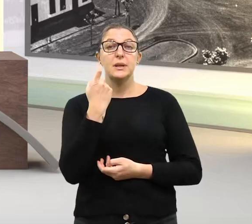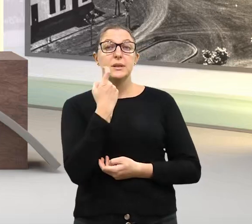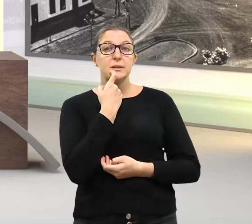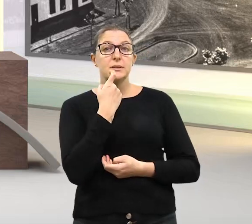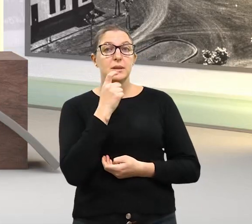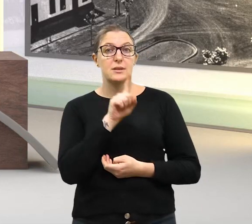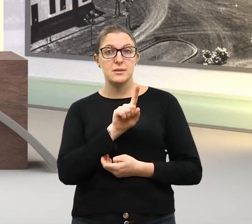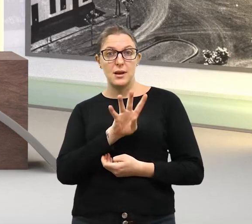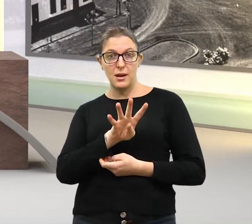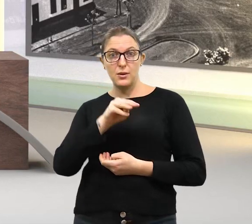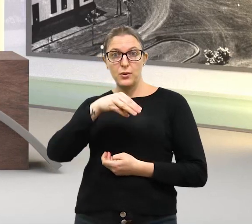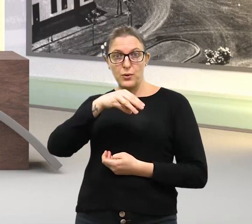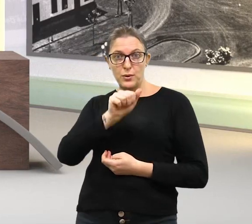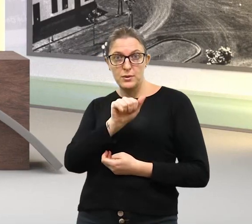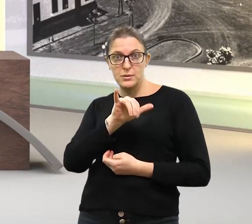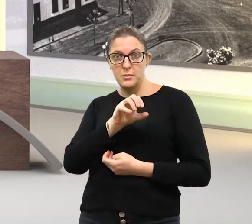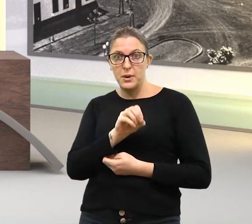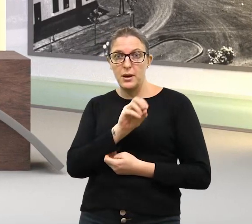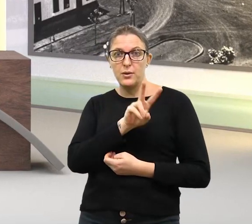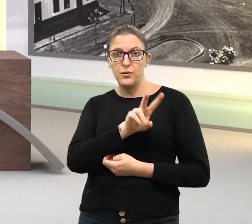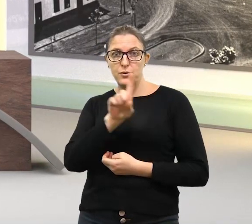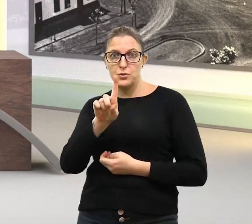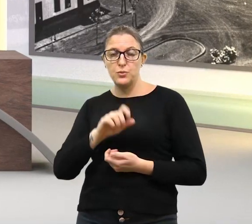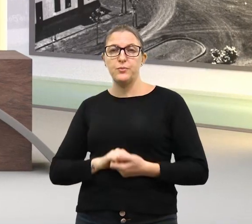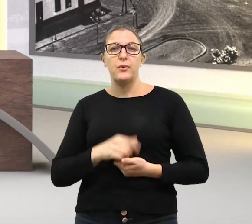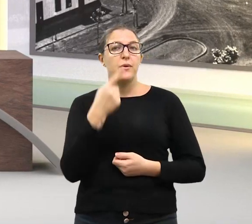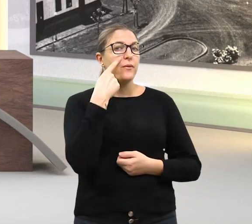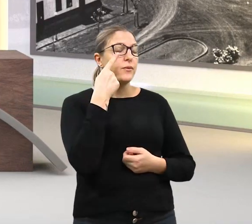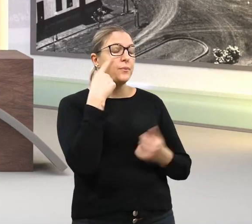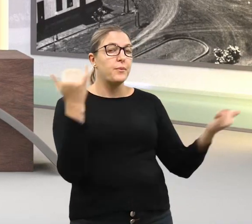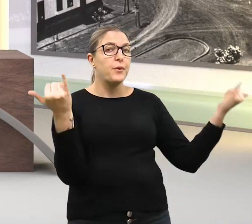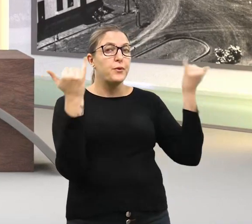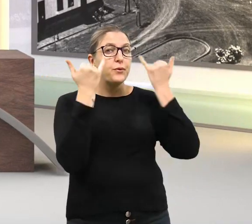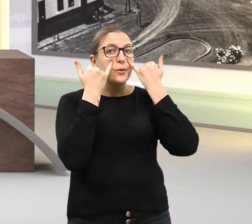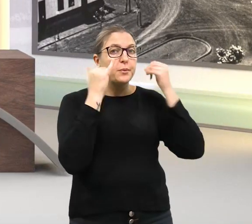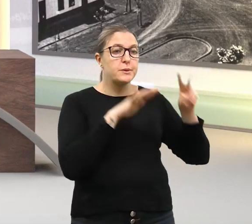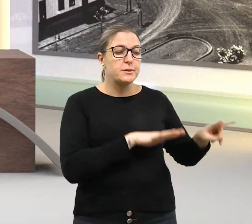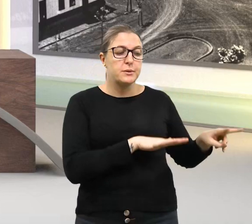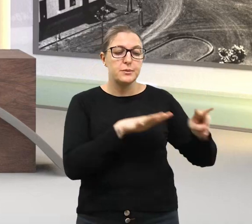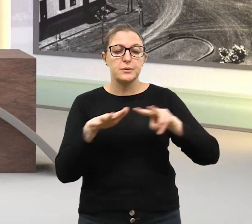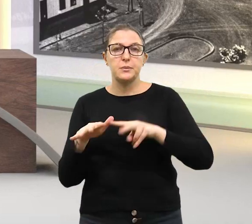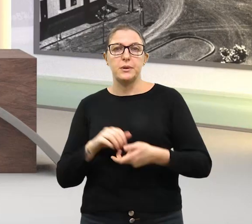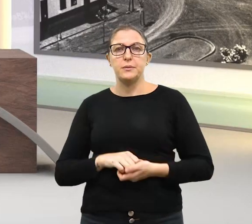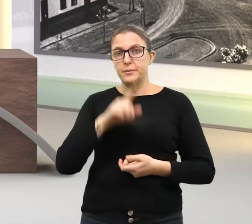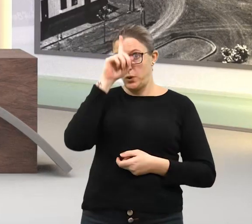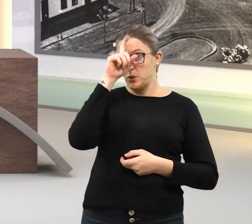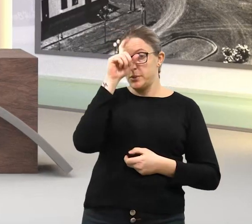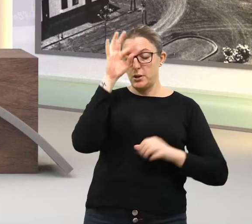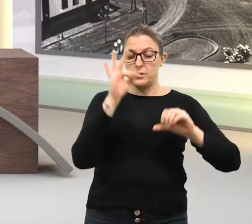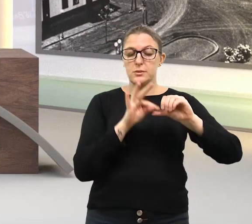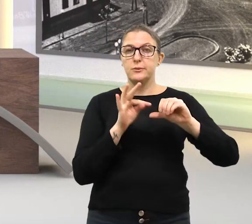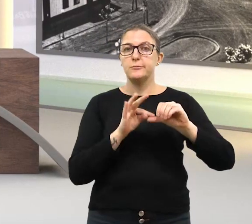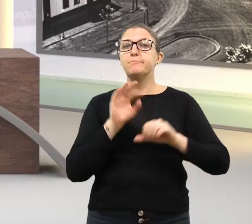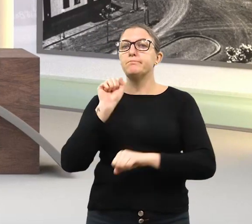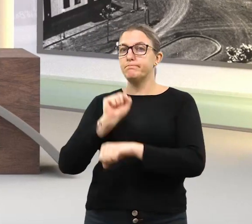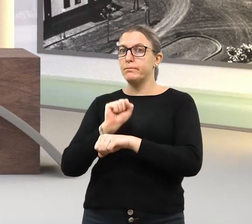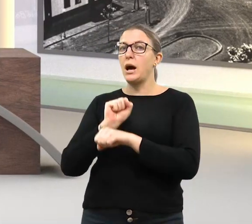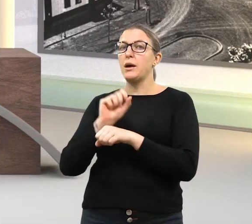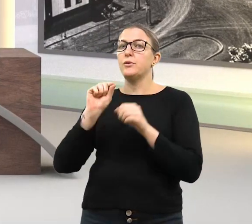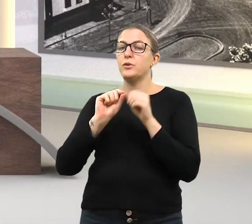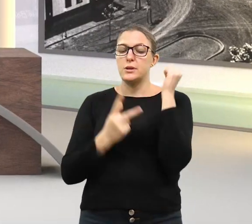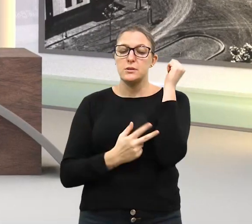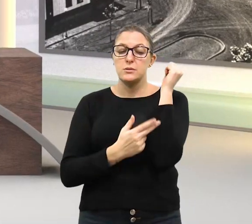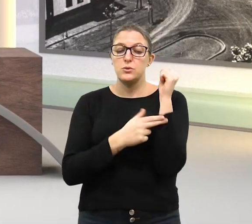Sexta-feira, 14 de maio de 2021. Veja os destaques da semana. Santa Terezinha suspende